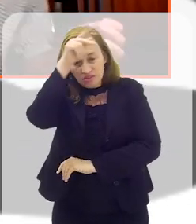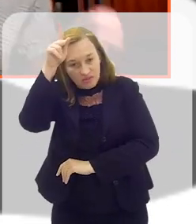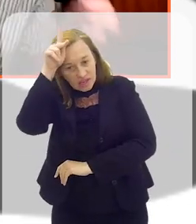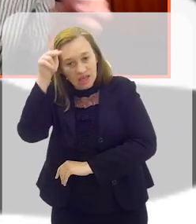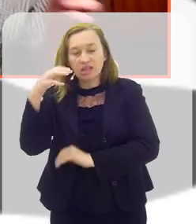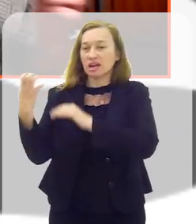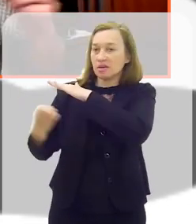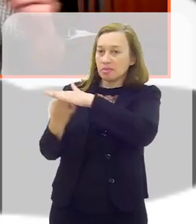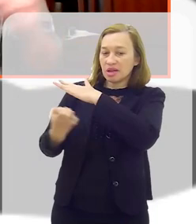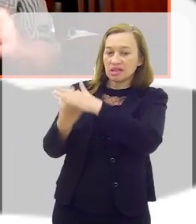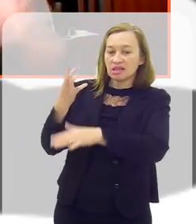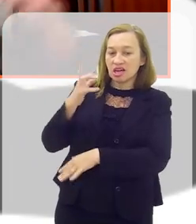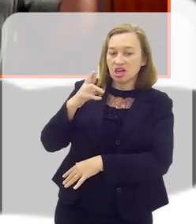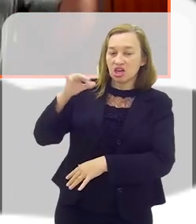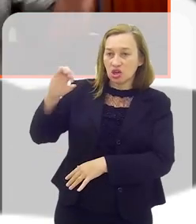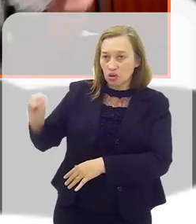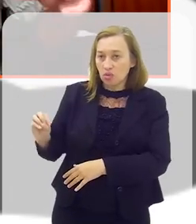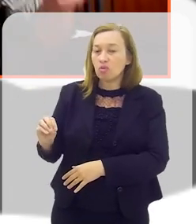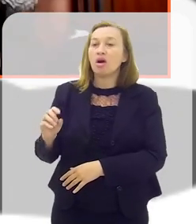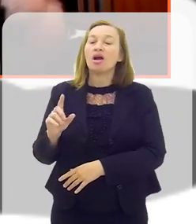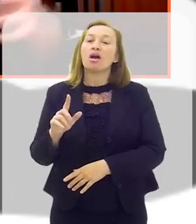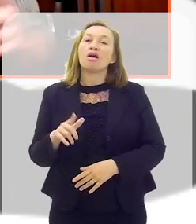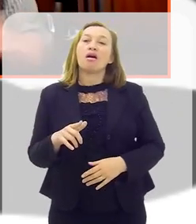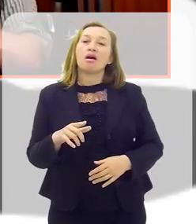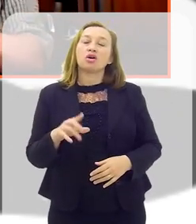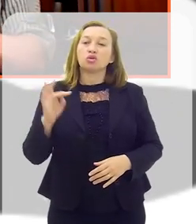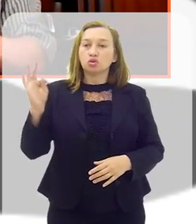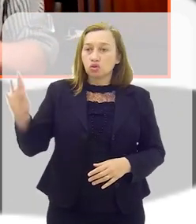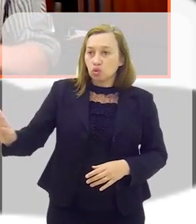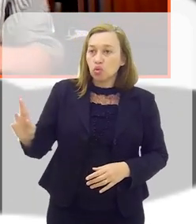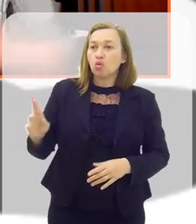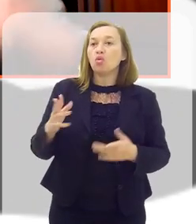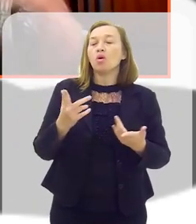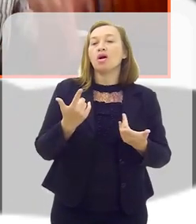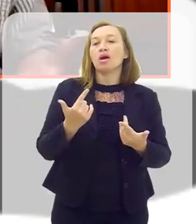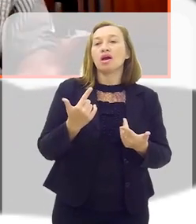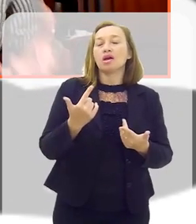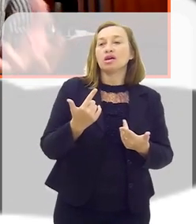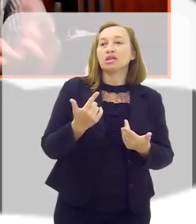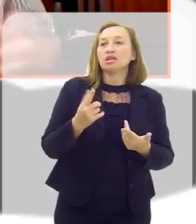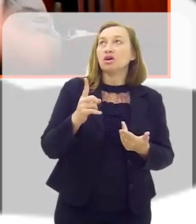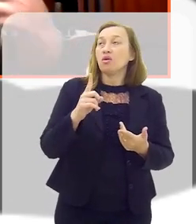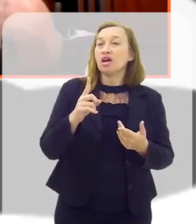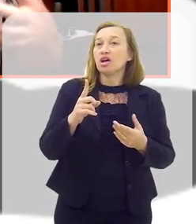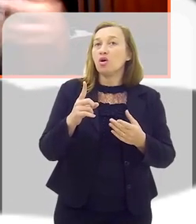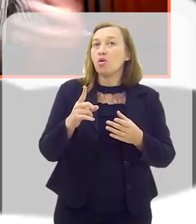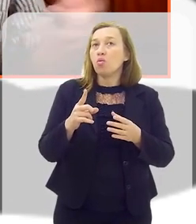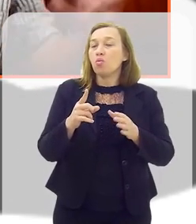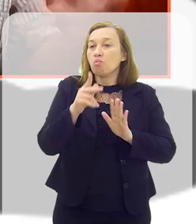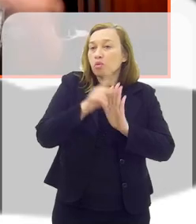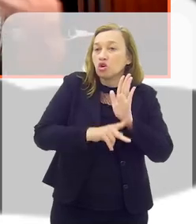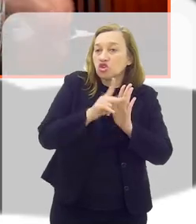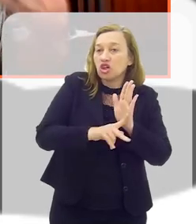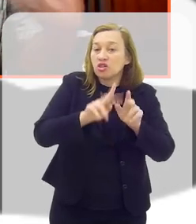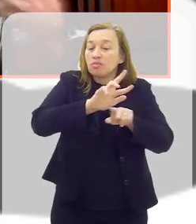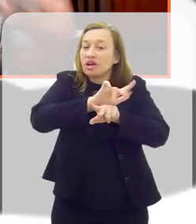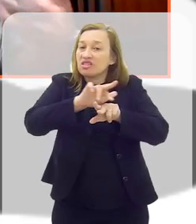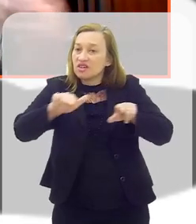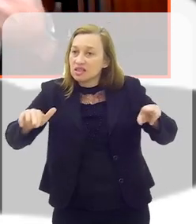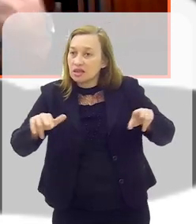o RioTour, era o José Eduardo Guimbe, alguma pessoa aqui. Não era um projeto tão plural, embora ele já